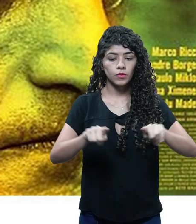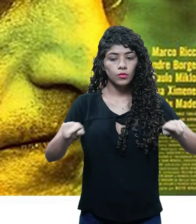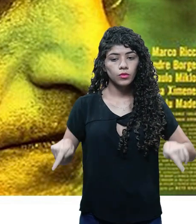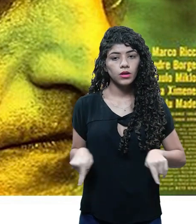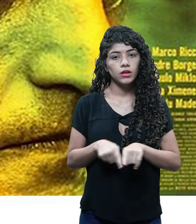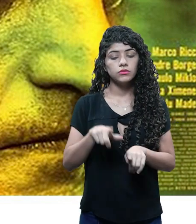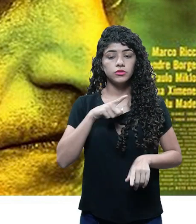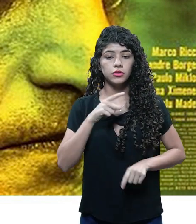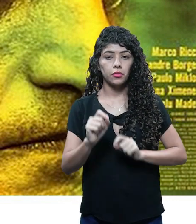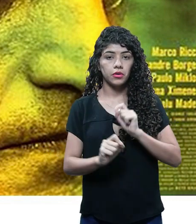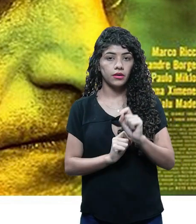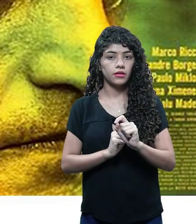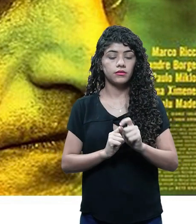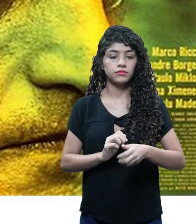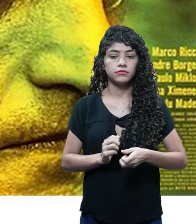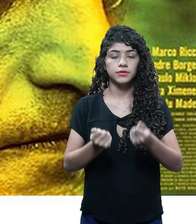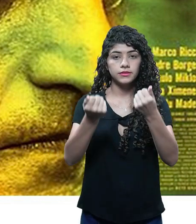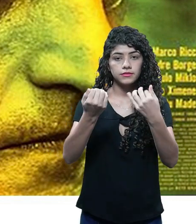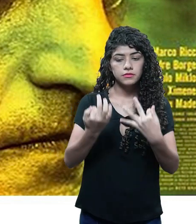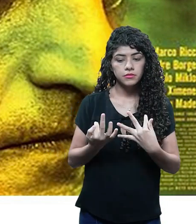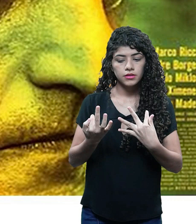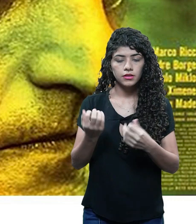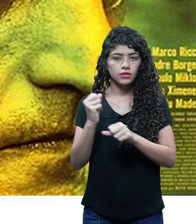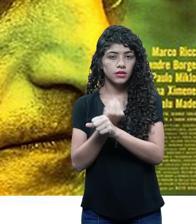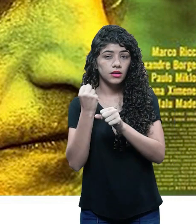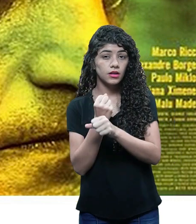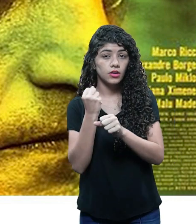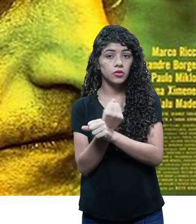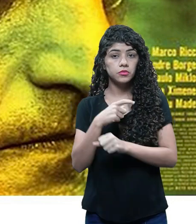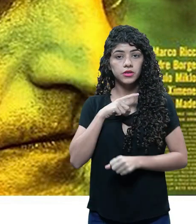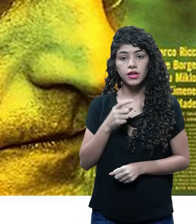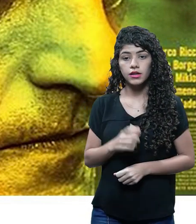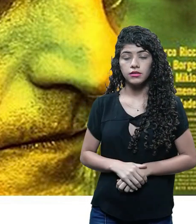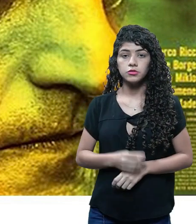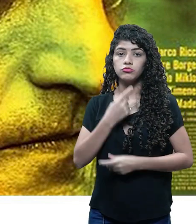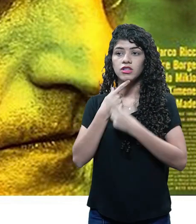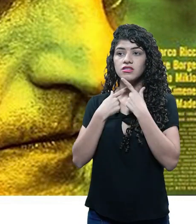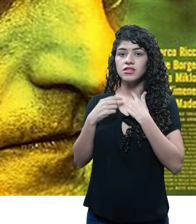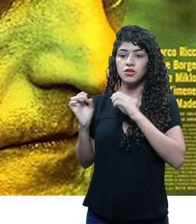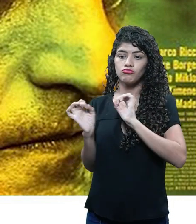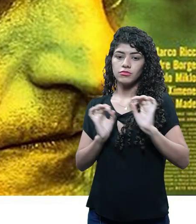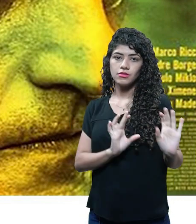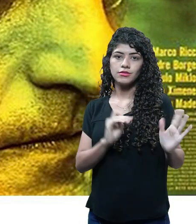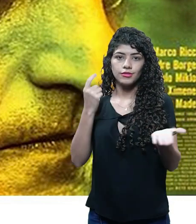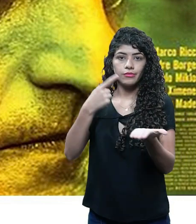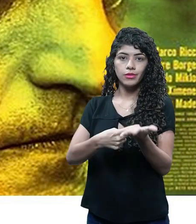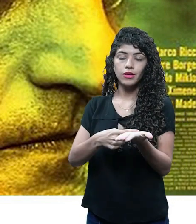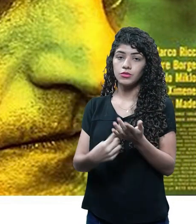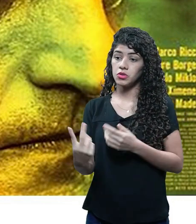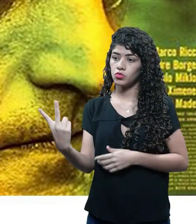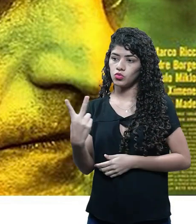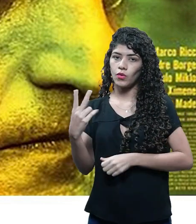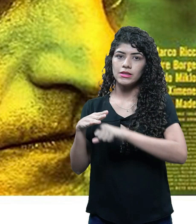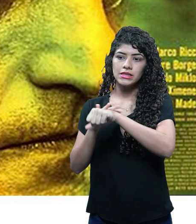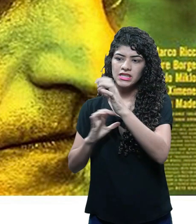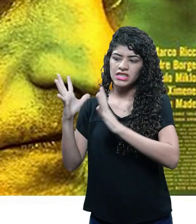canteiro de obras, Ivan fala para Gilberto de sua intenção de desistir do plano e